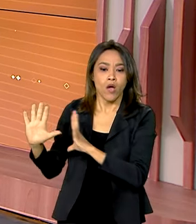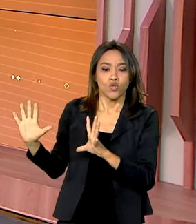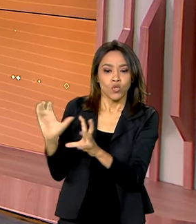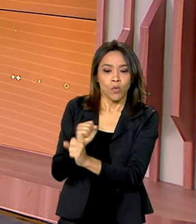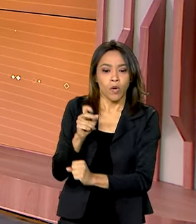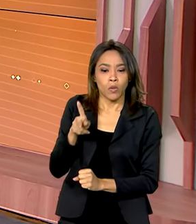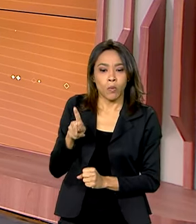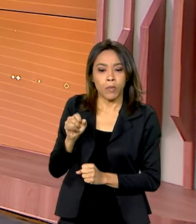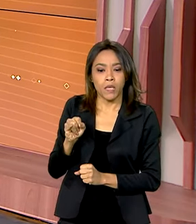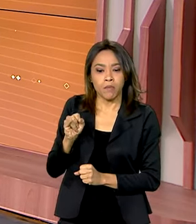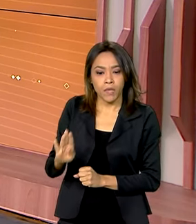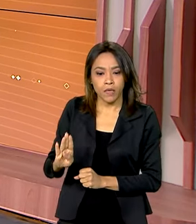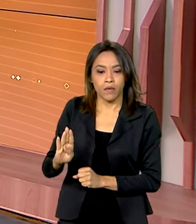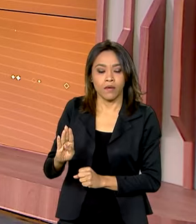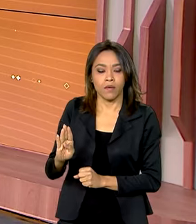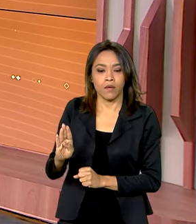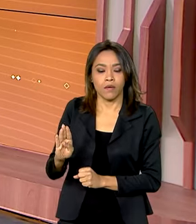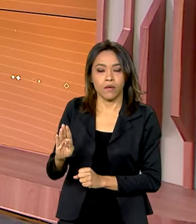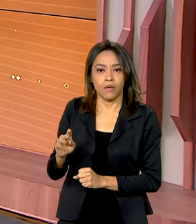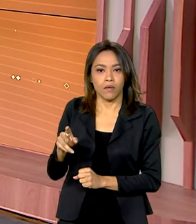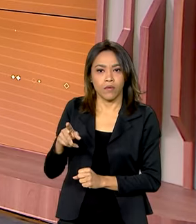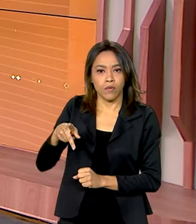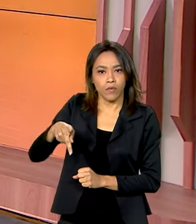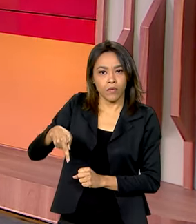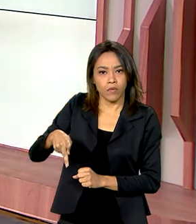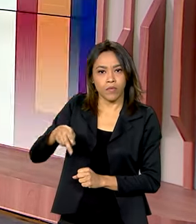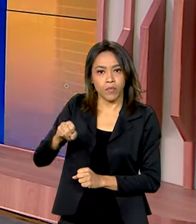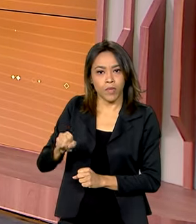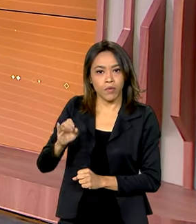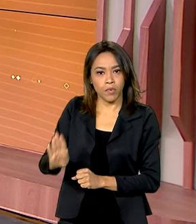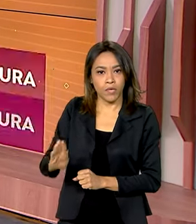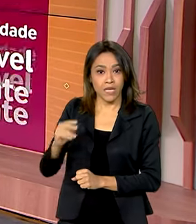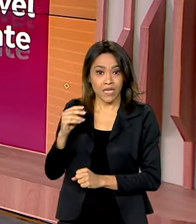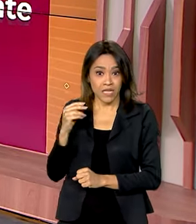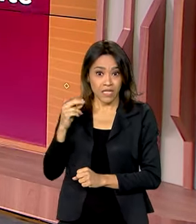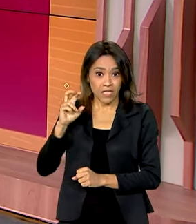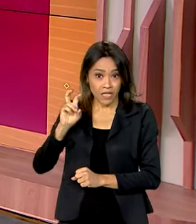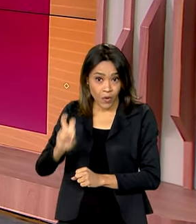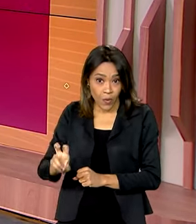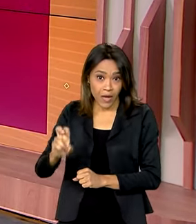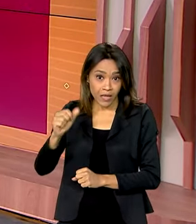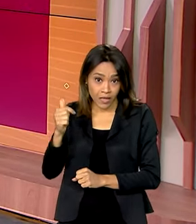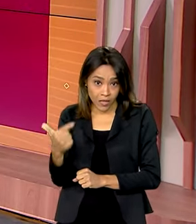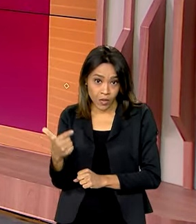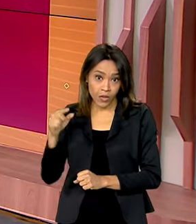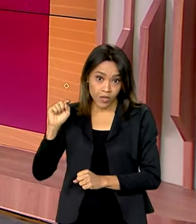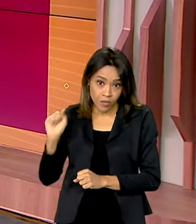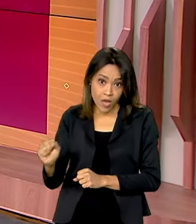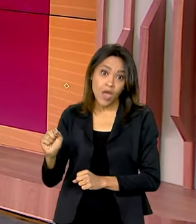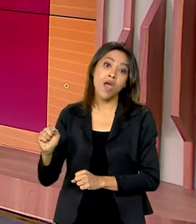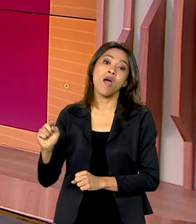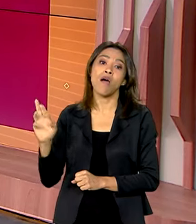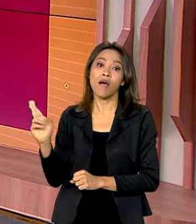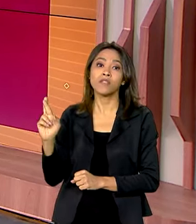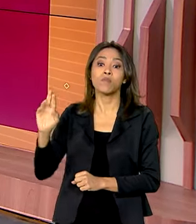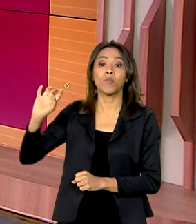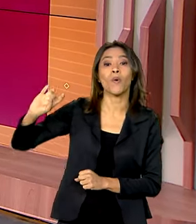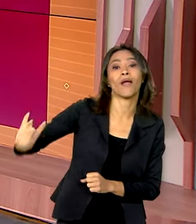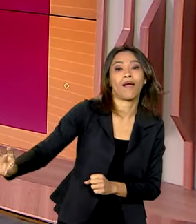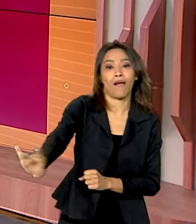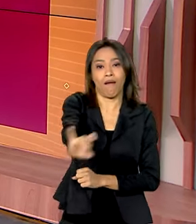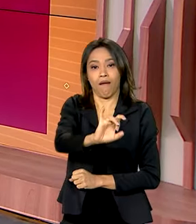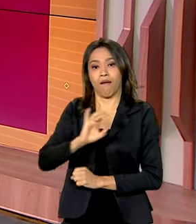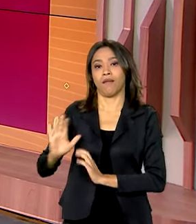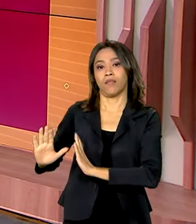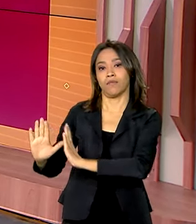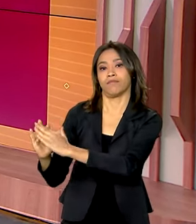alto de quase 52 mil reais por habitante. Isso são informações do censo do IBGE. Vamos